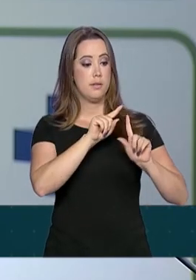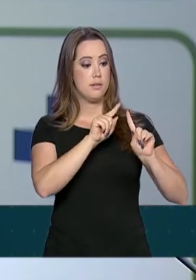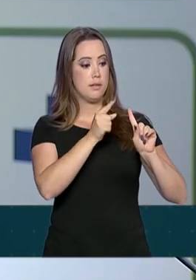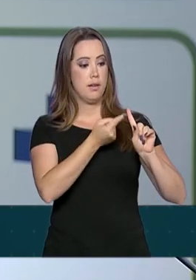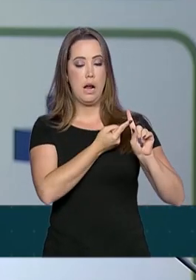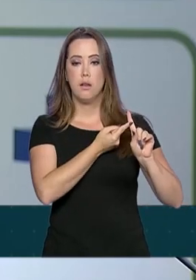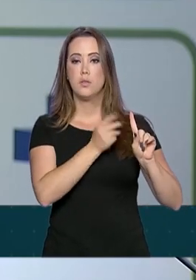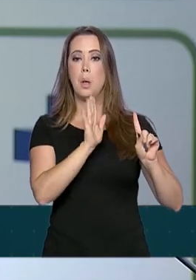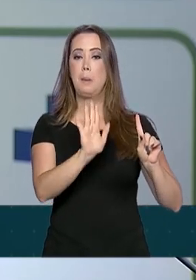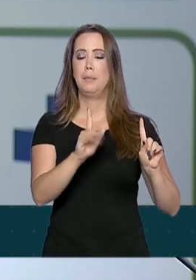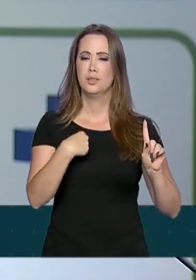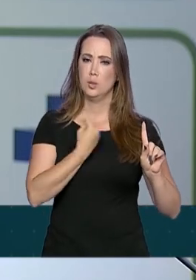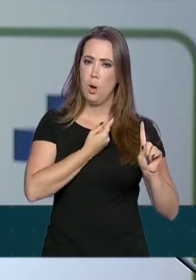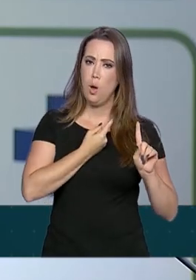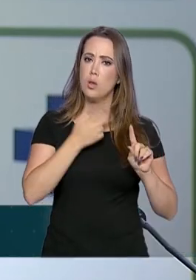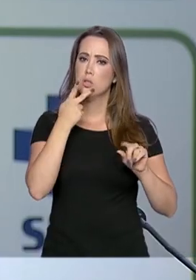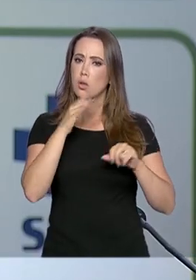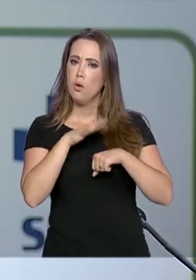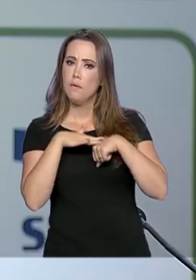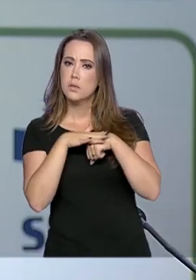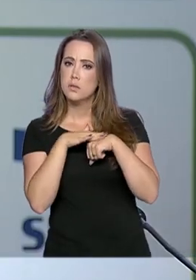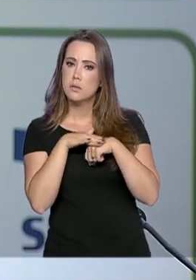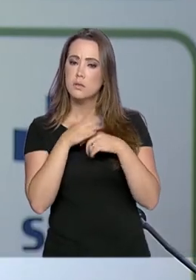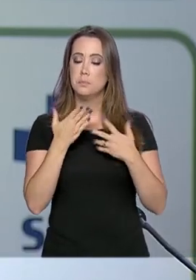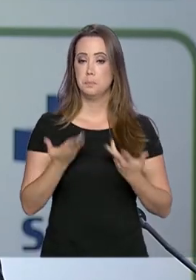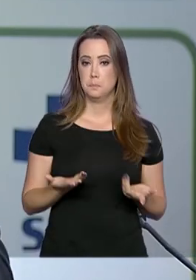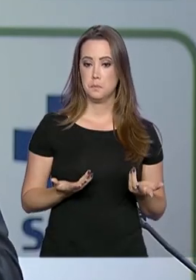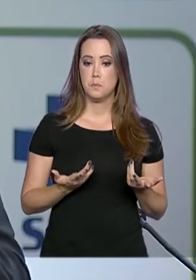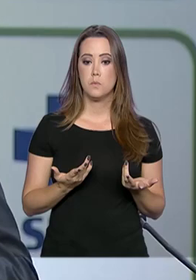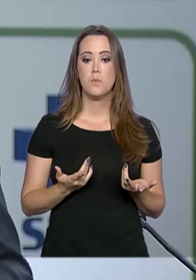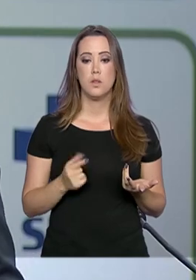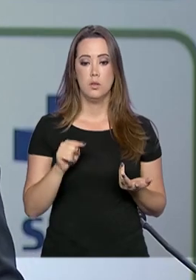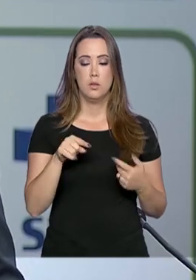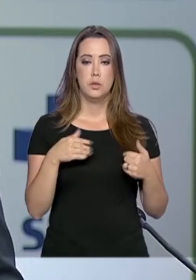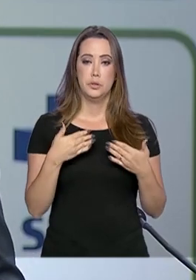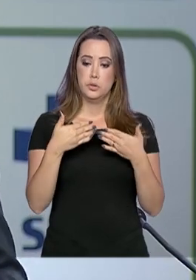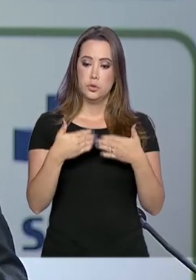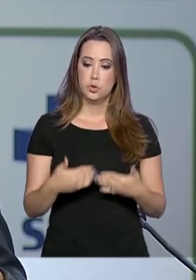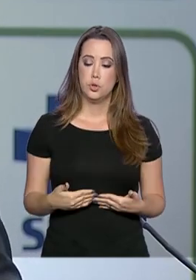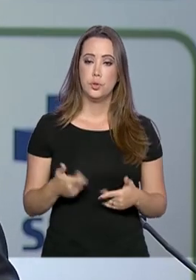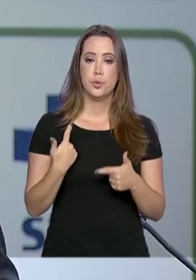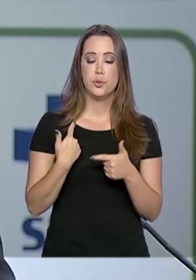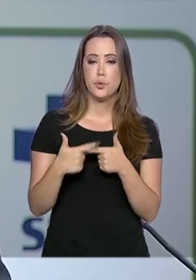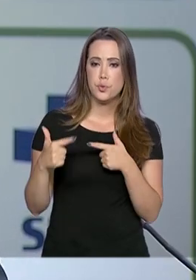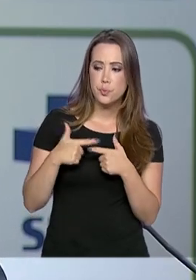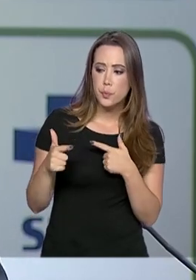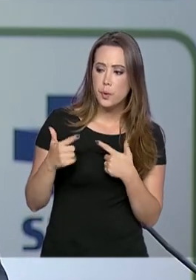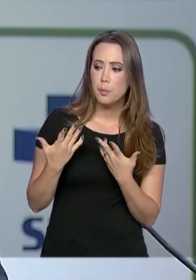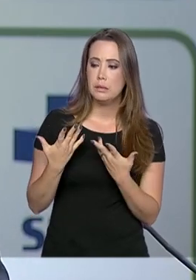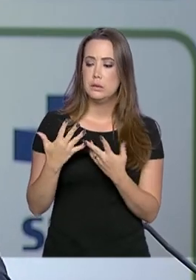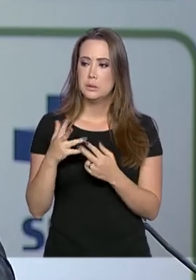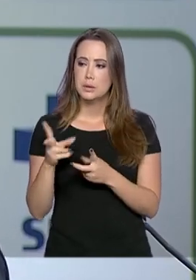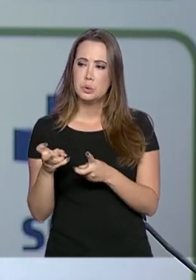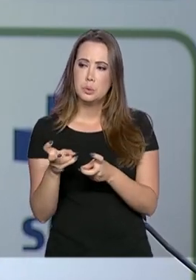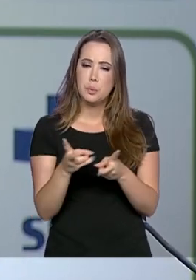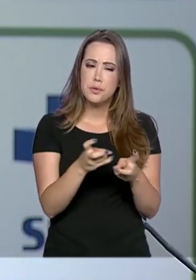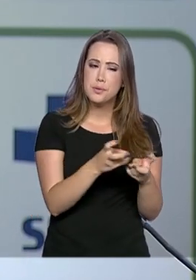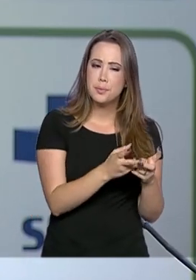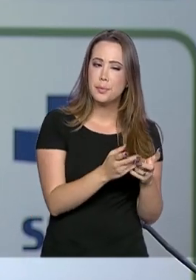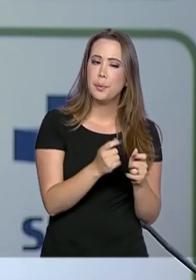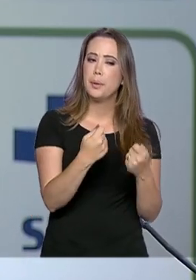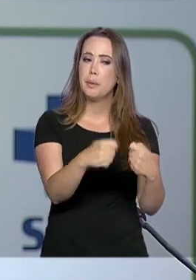Até chegamos a comentar aqui em algum momento. Diante da avaliação das características clínicas epidemiológicas, das